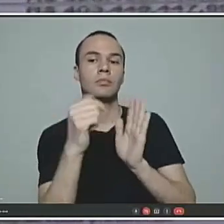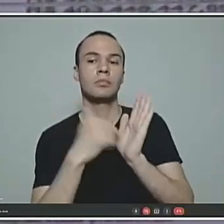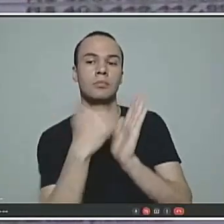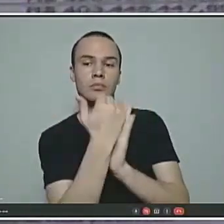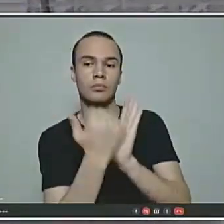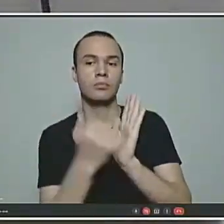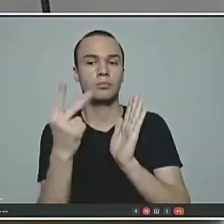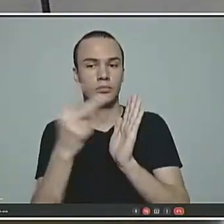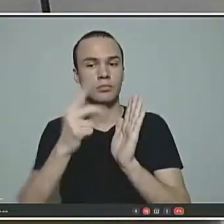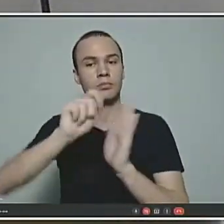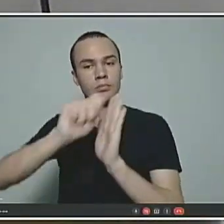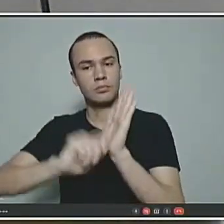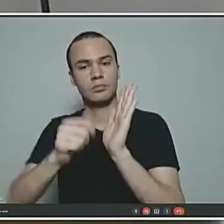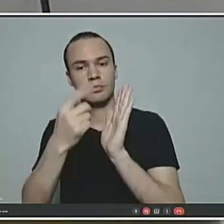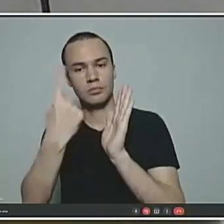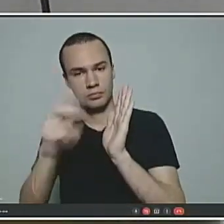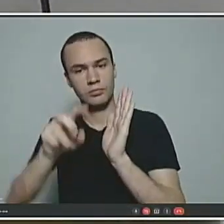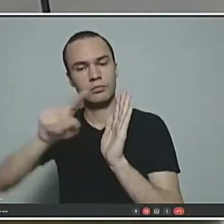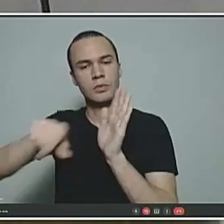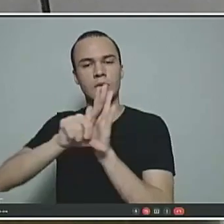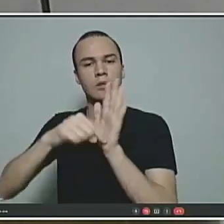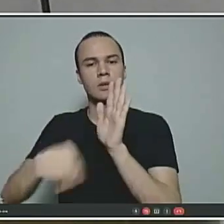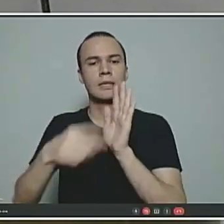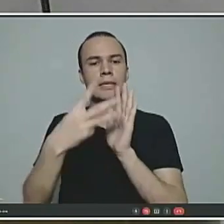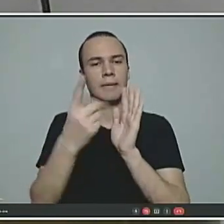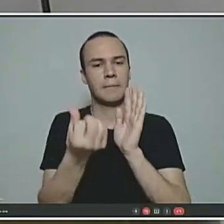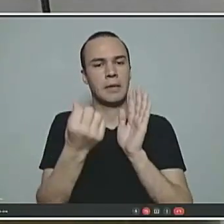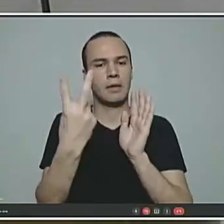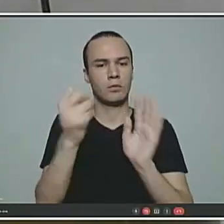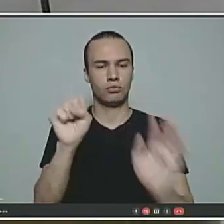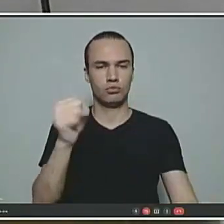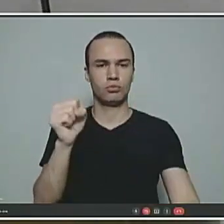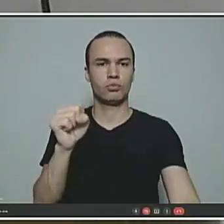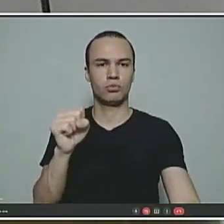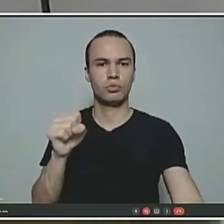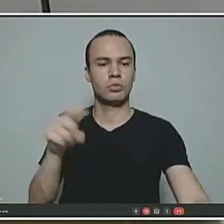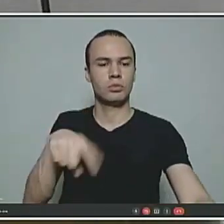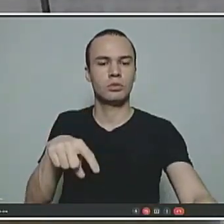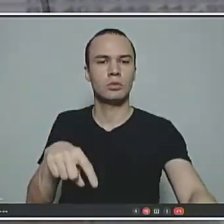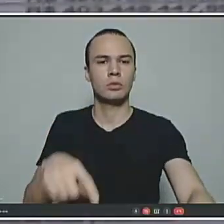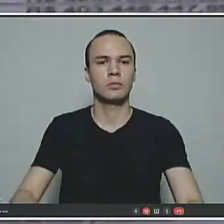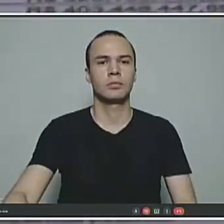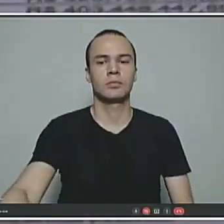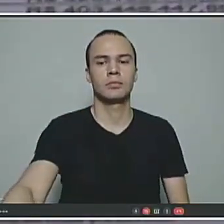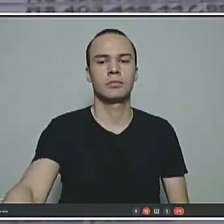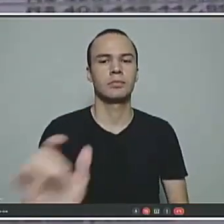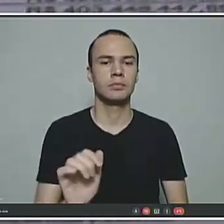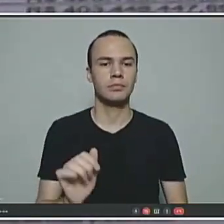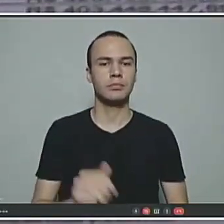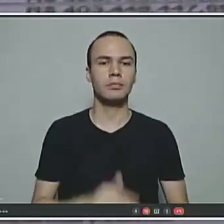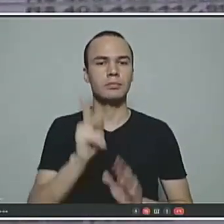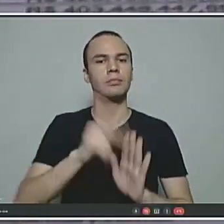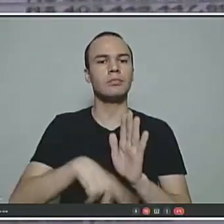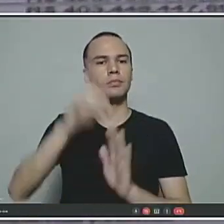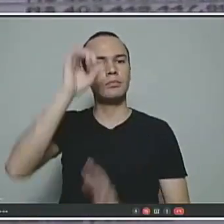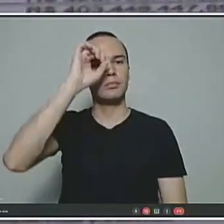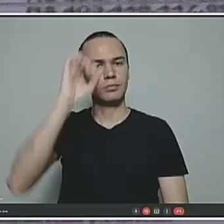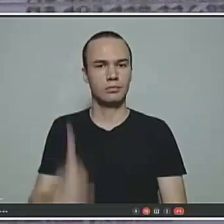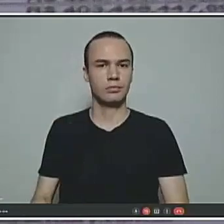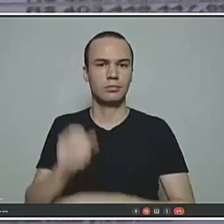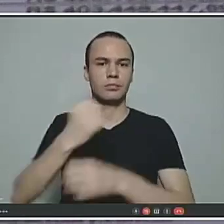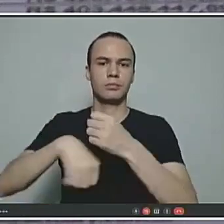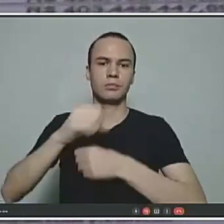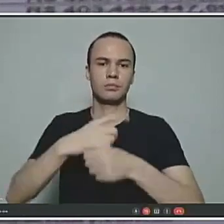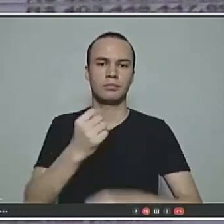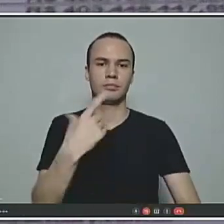artigo 15 da lei 3628 de União da Vitória, que é o nosso plano de benefícios. 2021 tem que